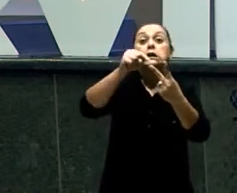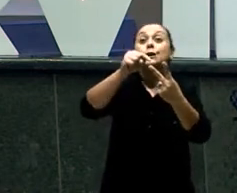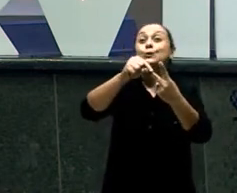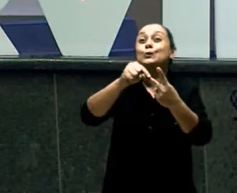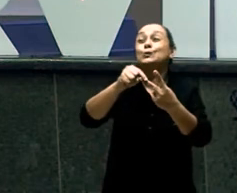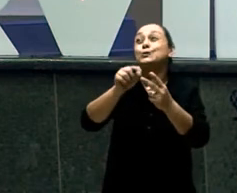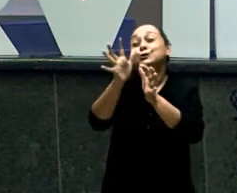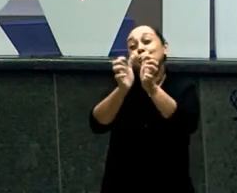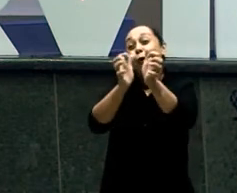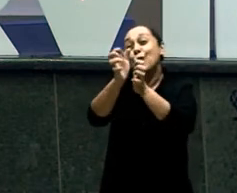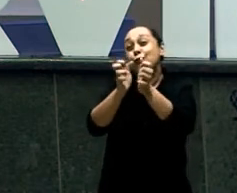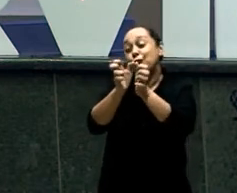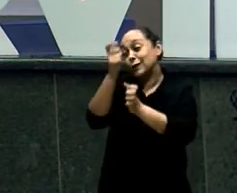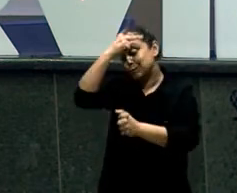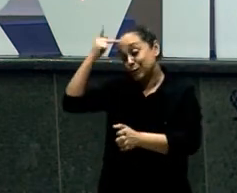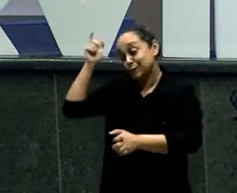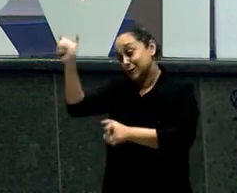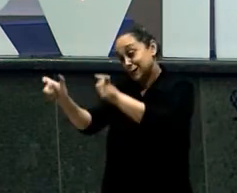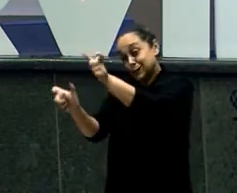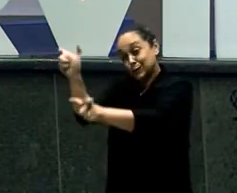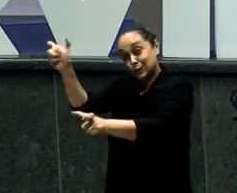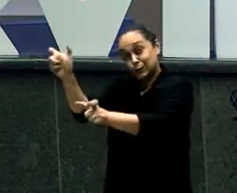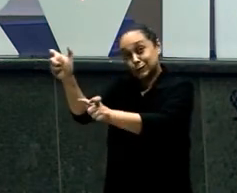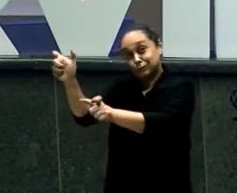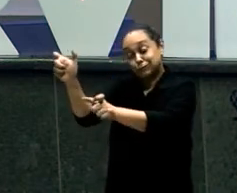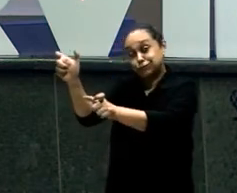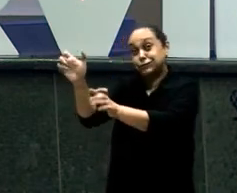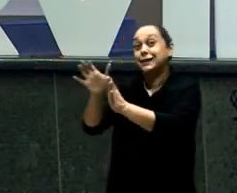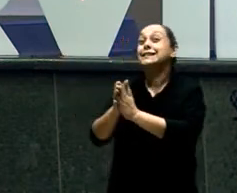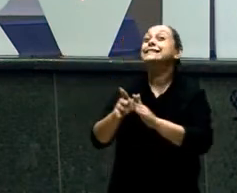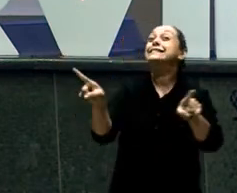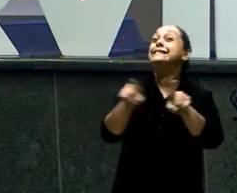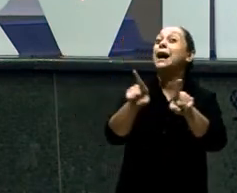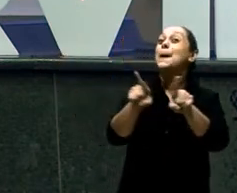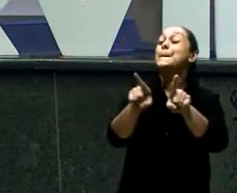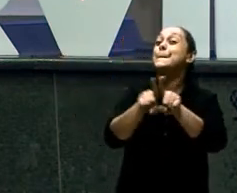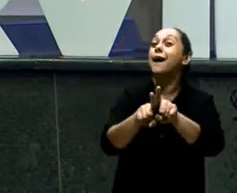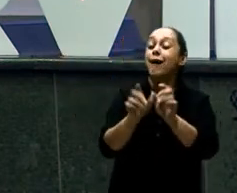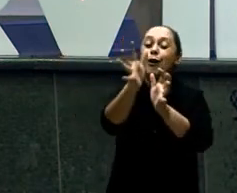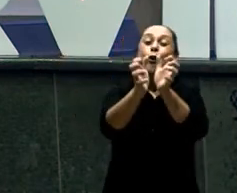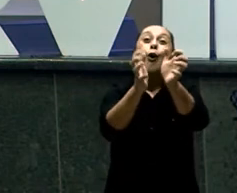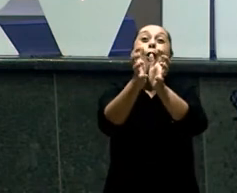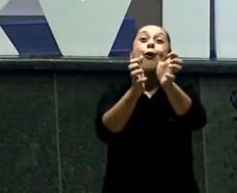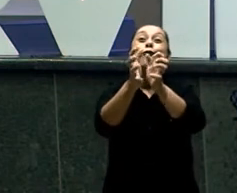pessoas Próximas E o extrapessoal Que é na sociedade São conflitos São